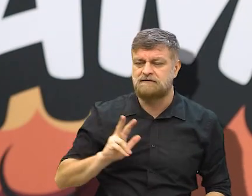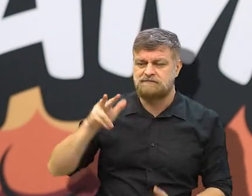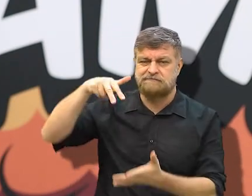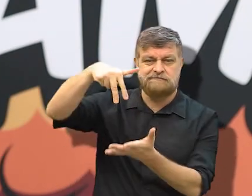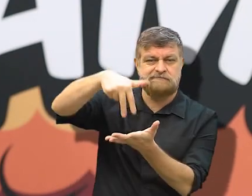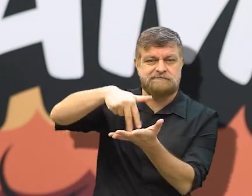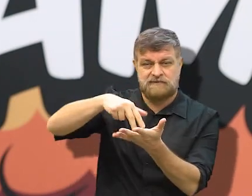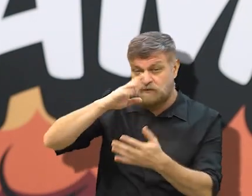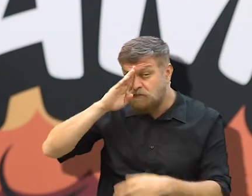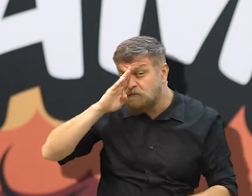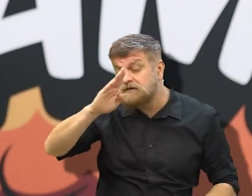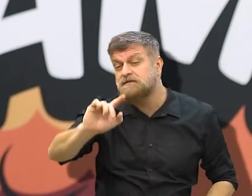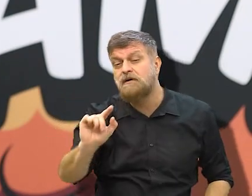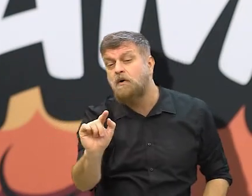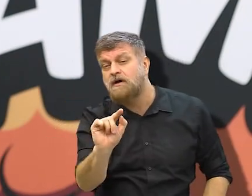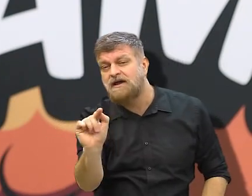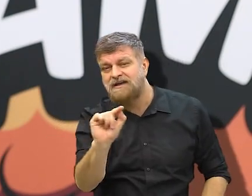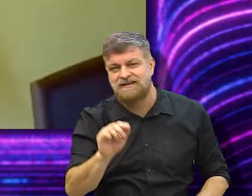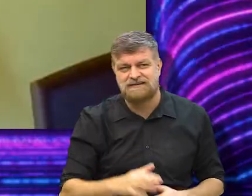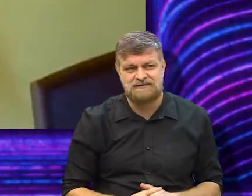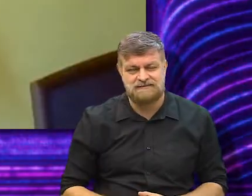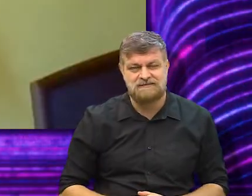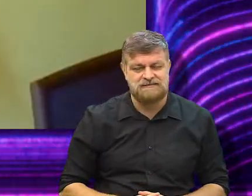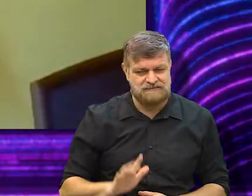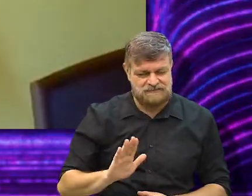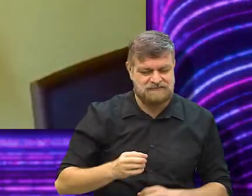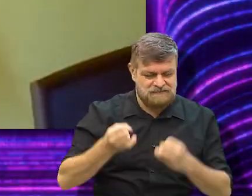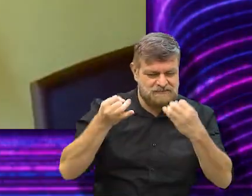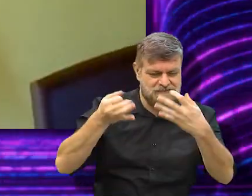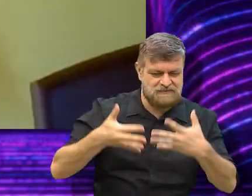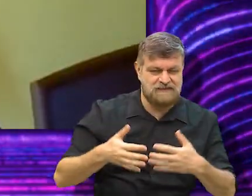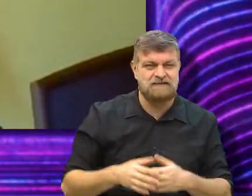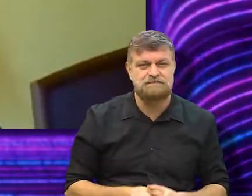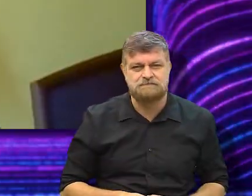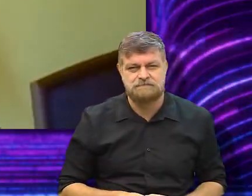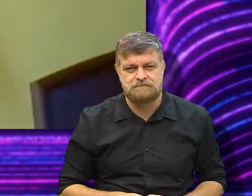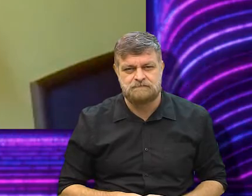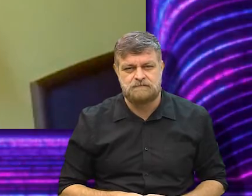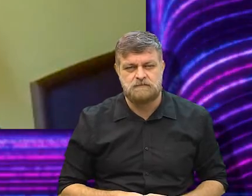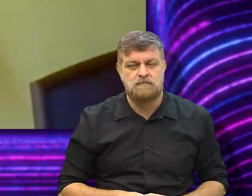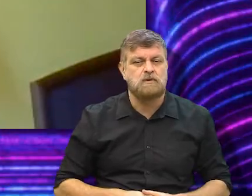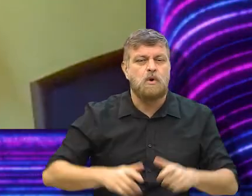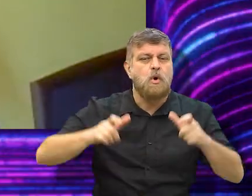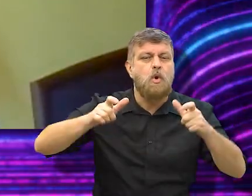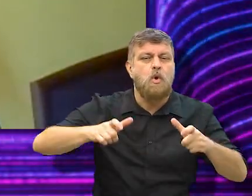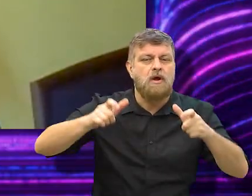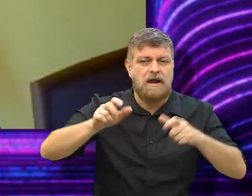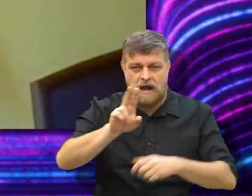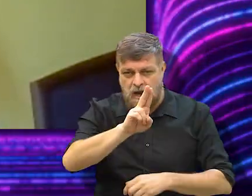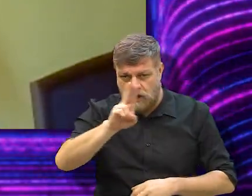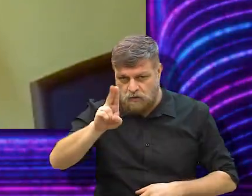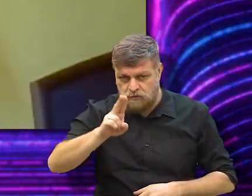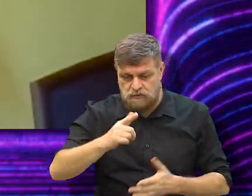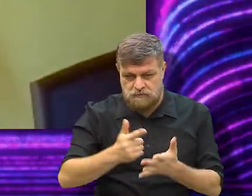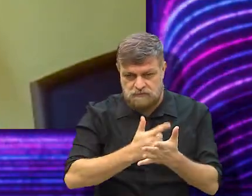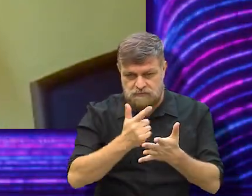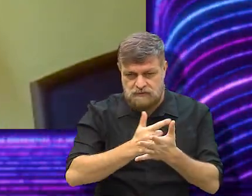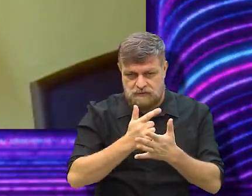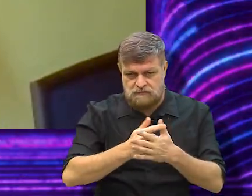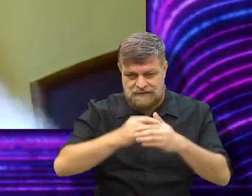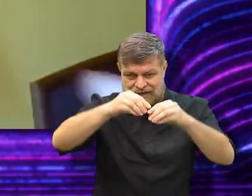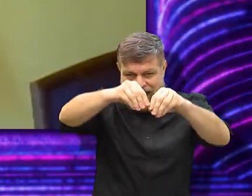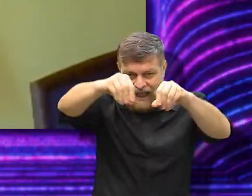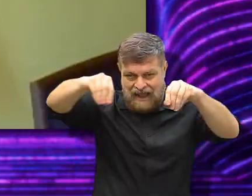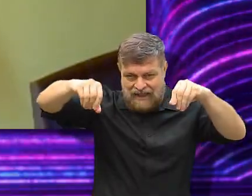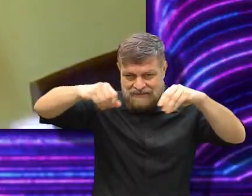jornada do herói? Quem que é o protagonista? Então, vamos lá. O cenário, como o próprio nome do livro diz, ele